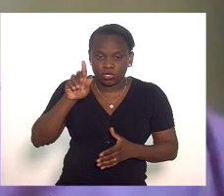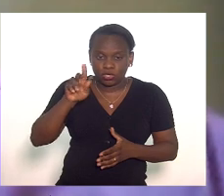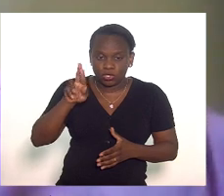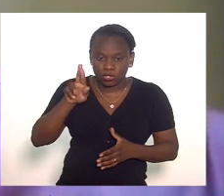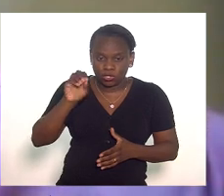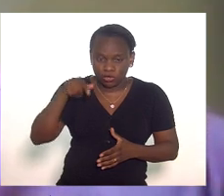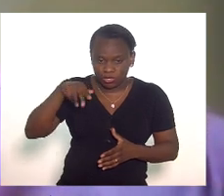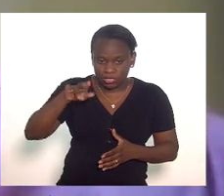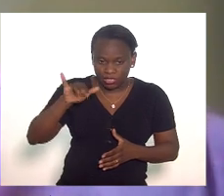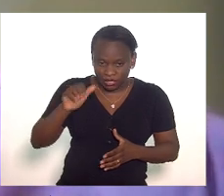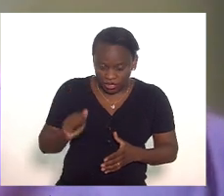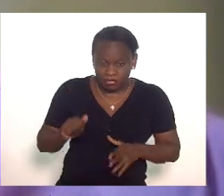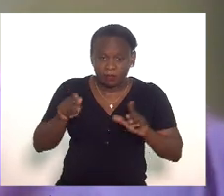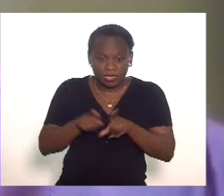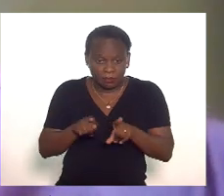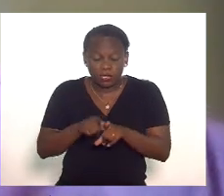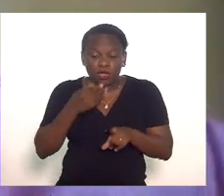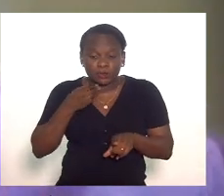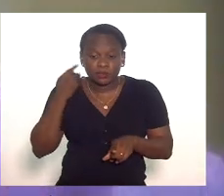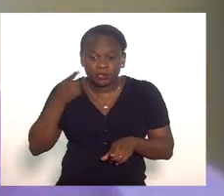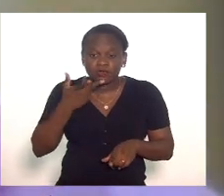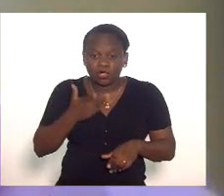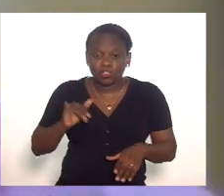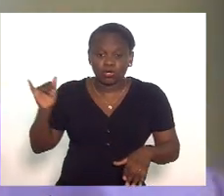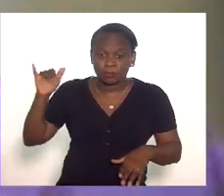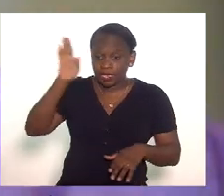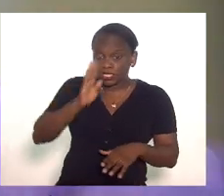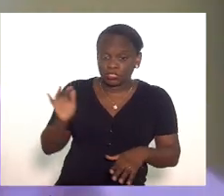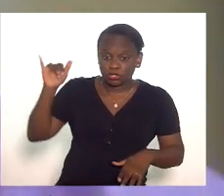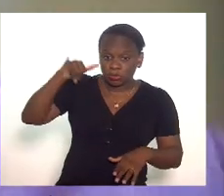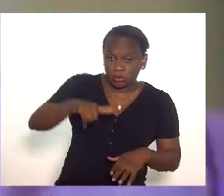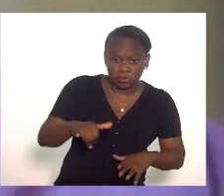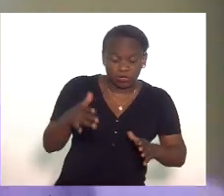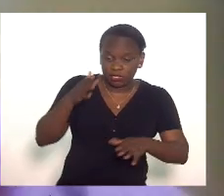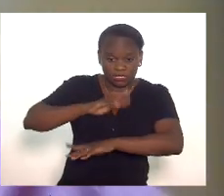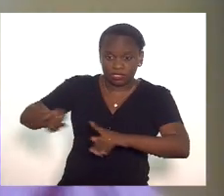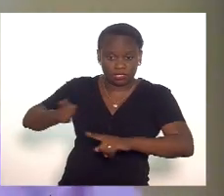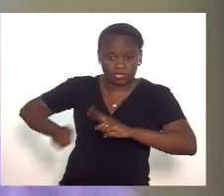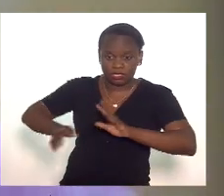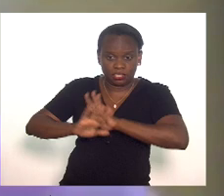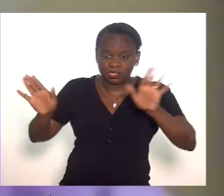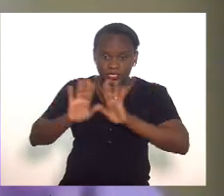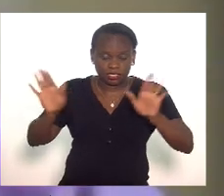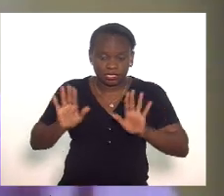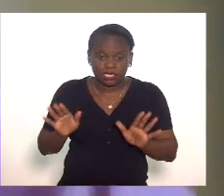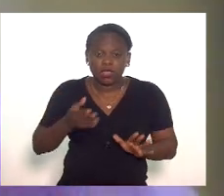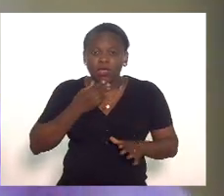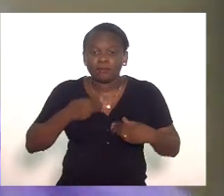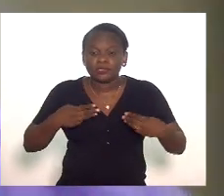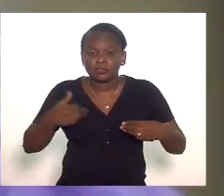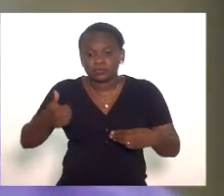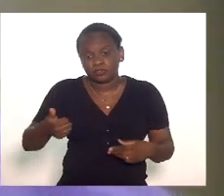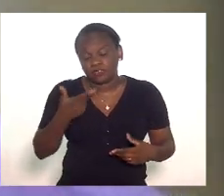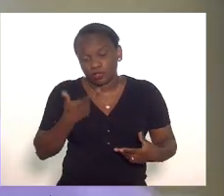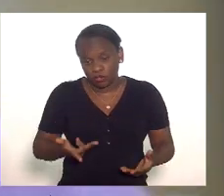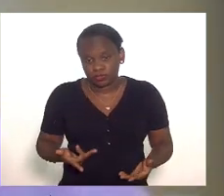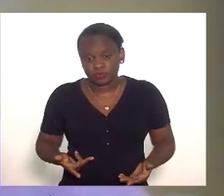fechamento do espaço aéreo francês para voos brasileiros o que aconteceu esta semana o primeiro ministro falou olha